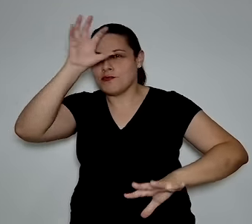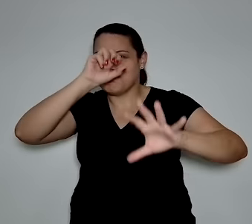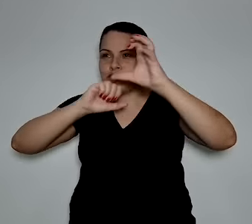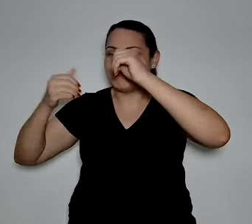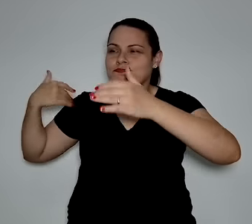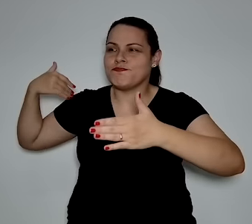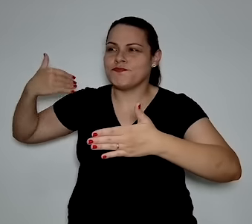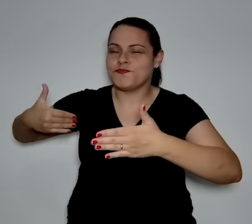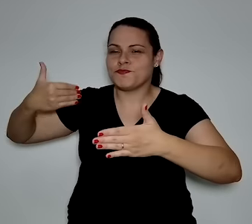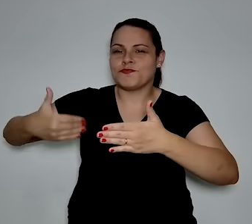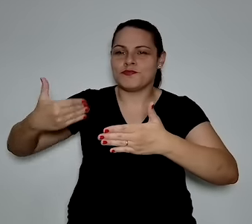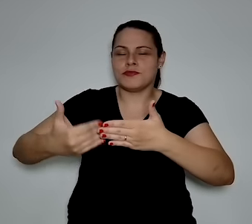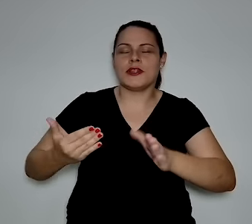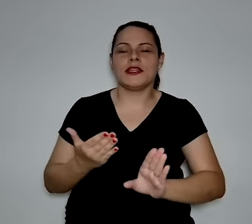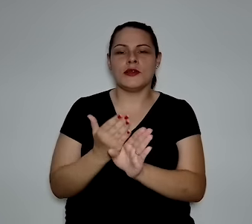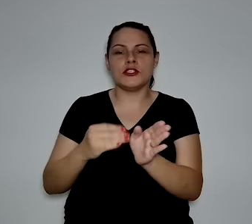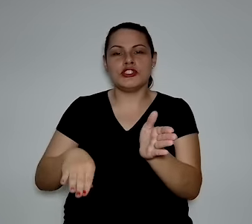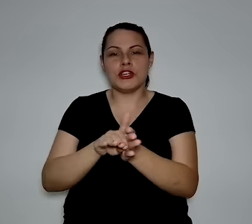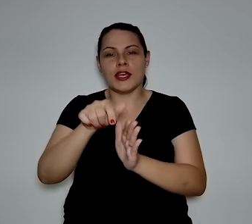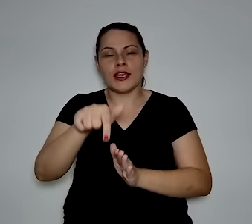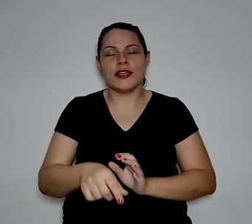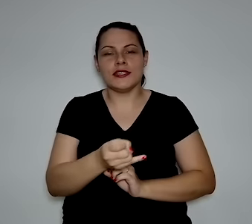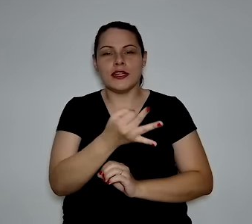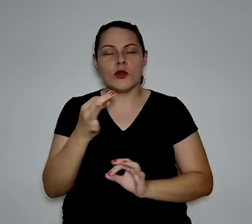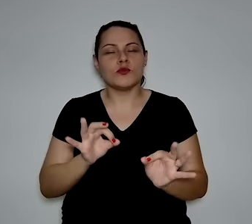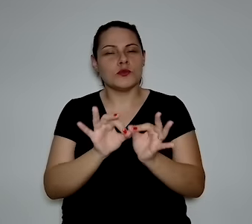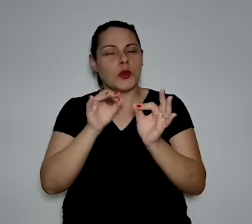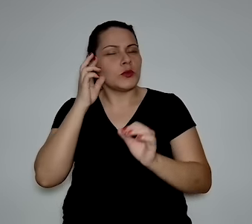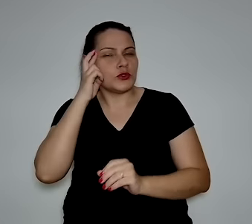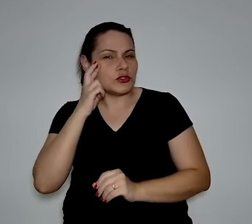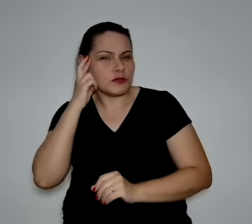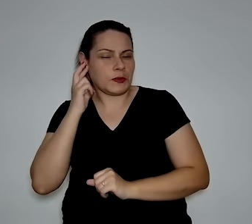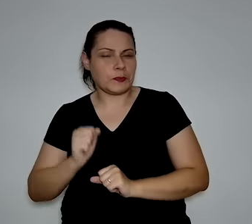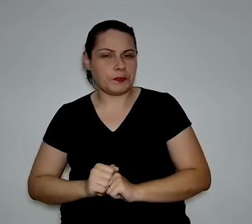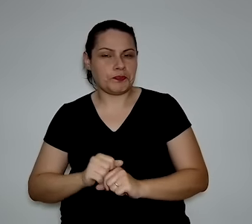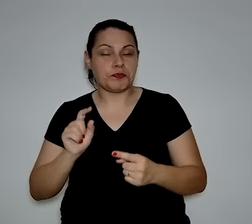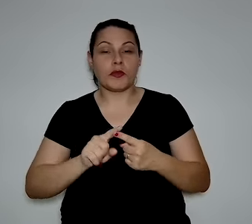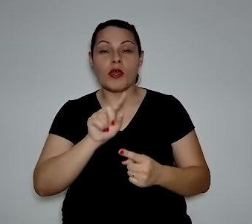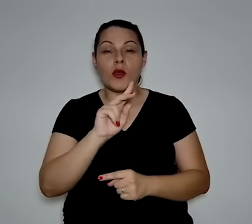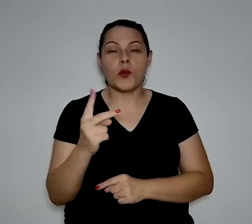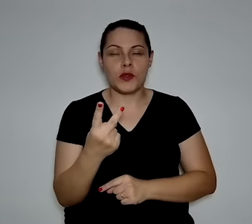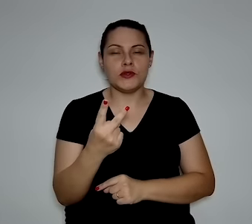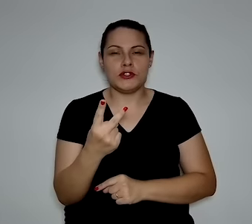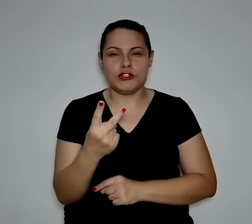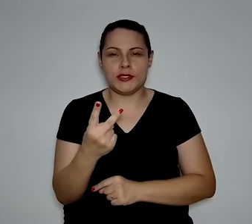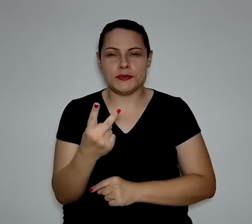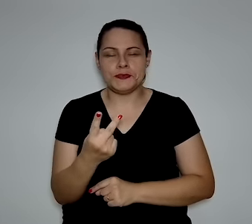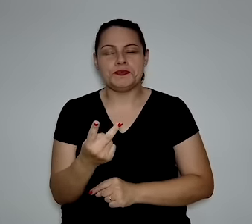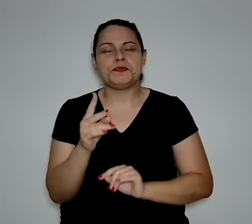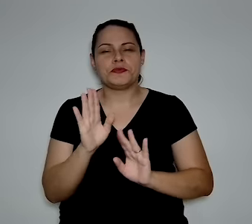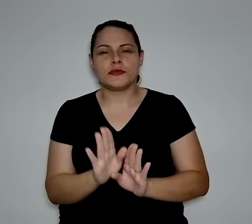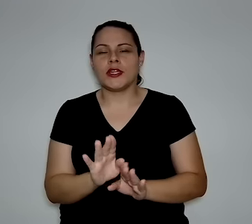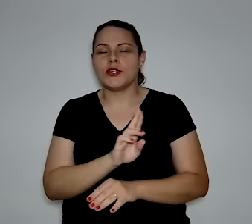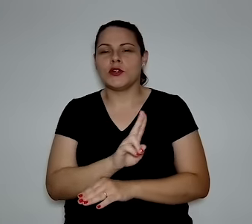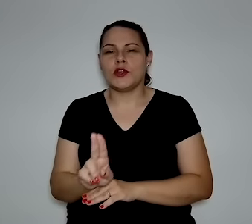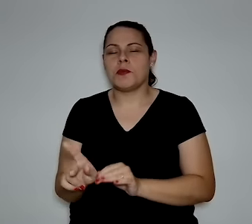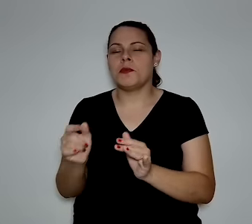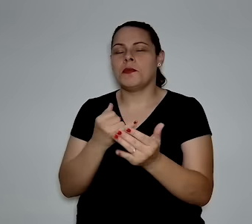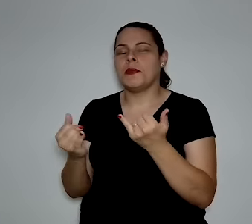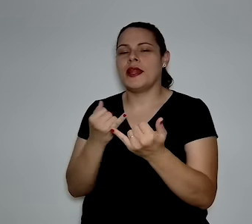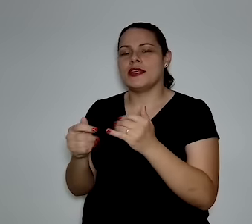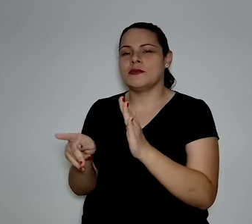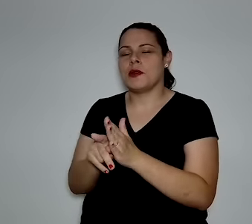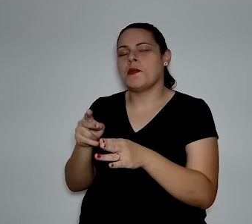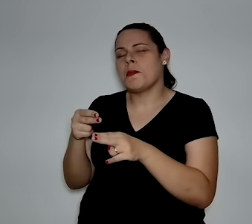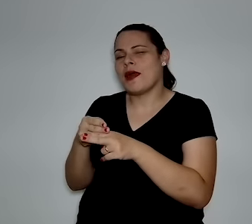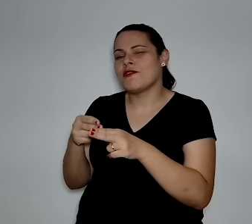lições aprendidas. E a gente traz para a mesa aqui alguns pontos de reflexão. O hidrogênio, ele está sendo apelidado